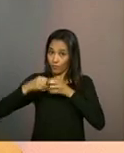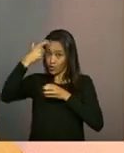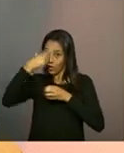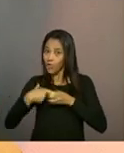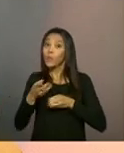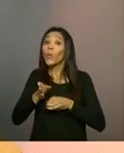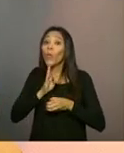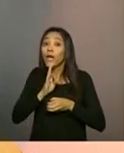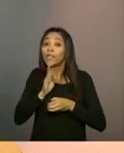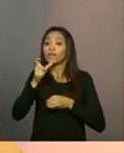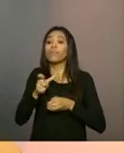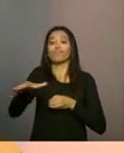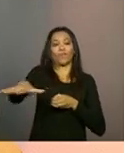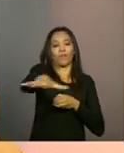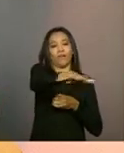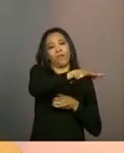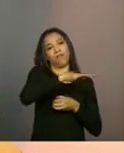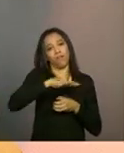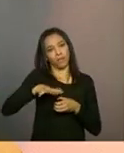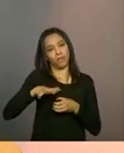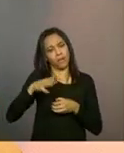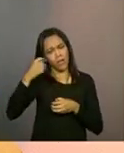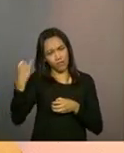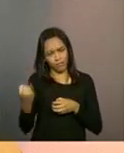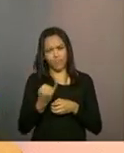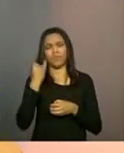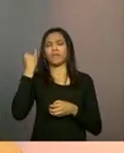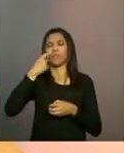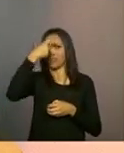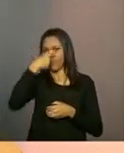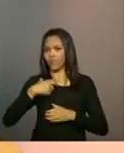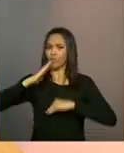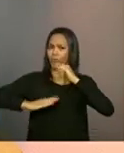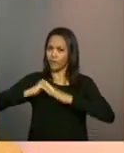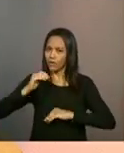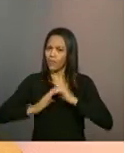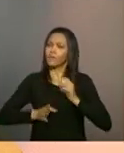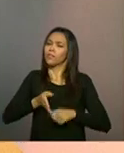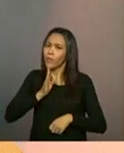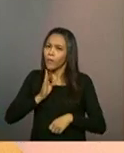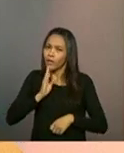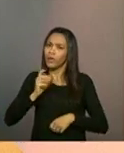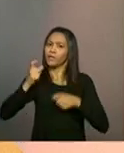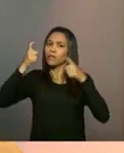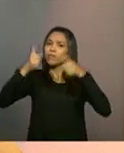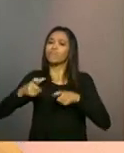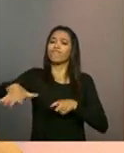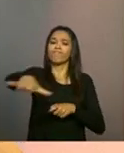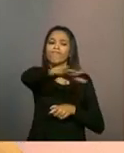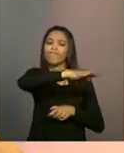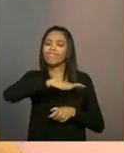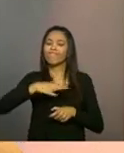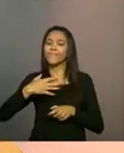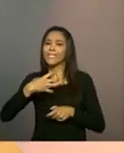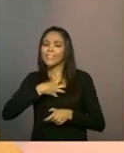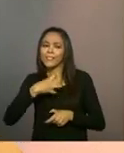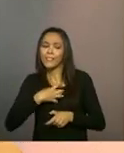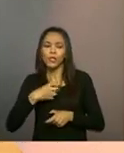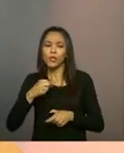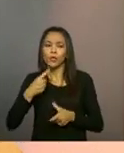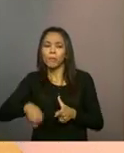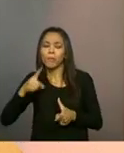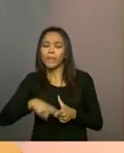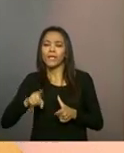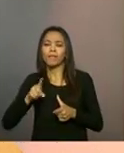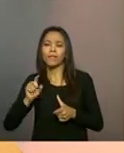importante também que esses técnicos conheçam esses territórios, né? Vivenciem esse território, para ir